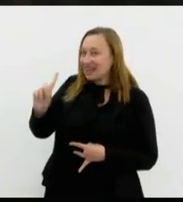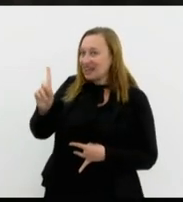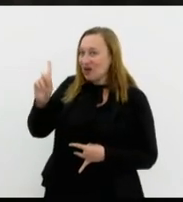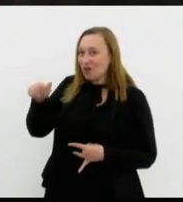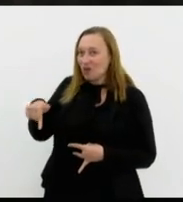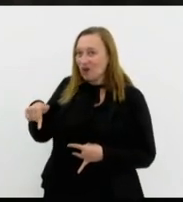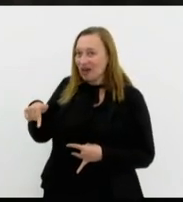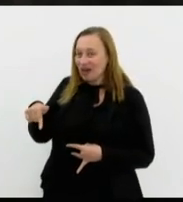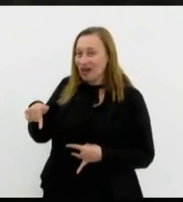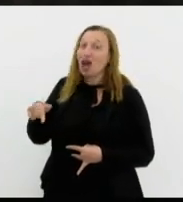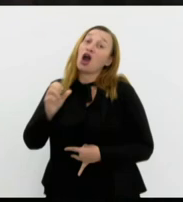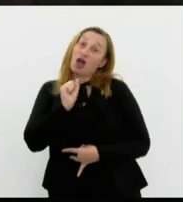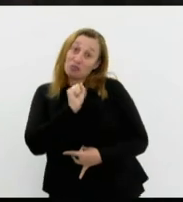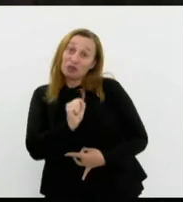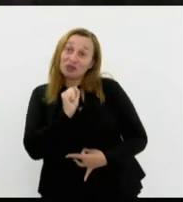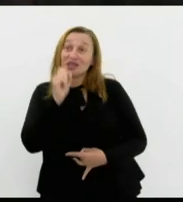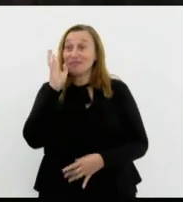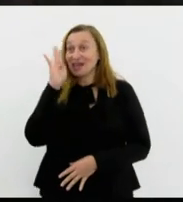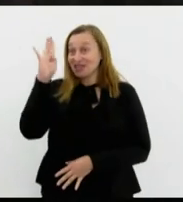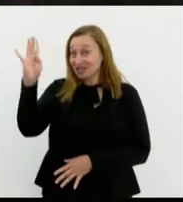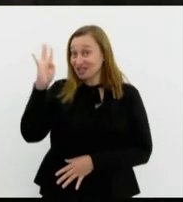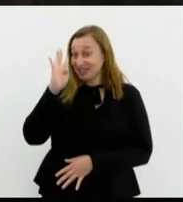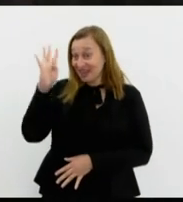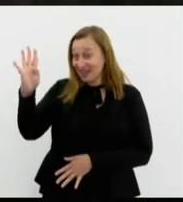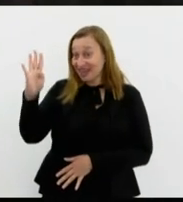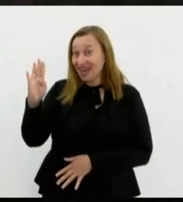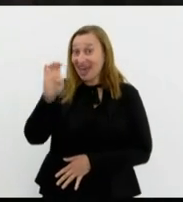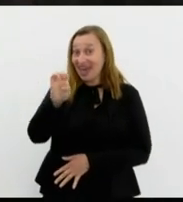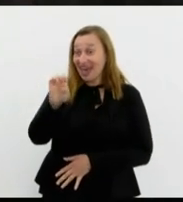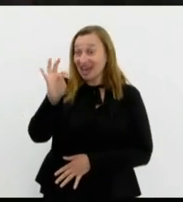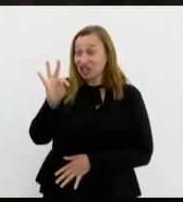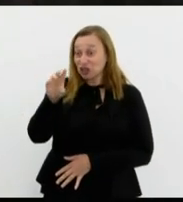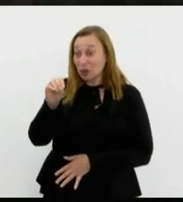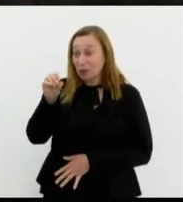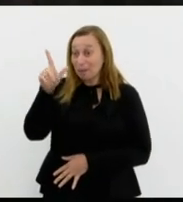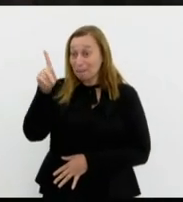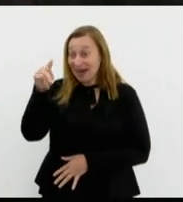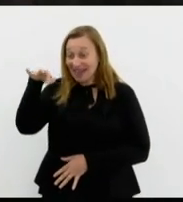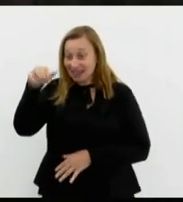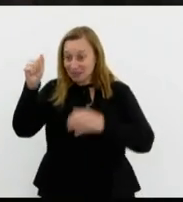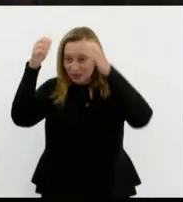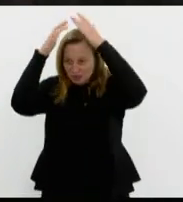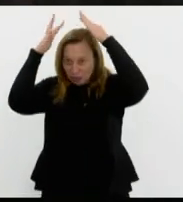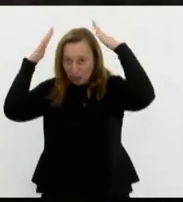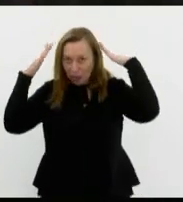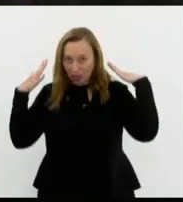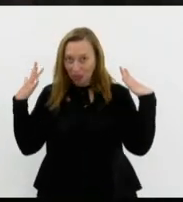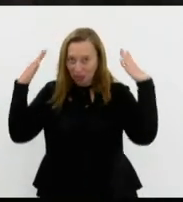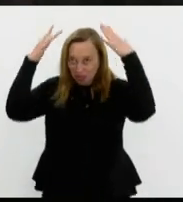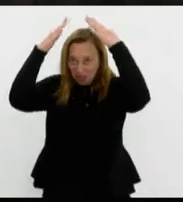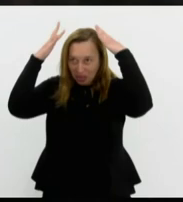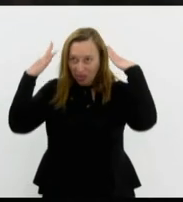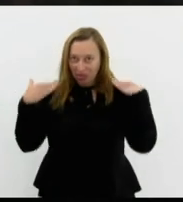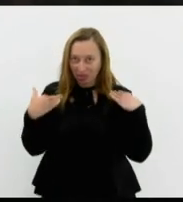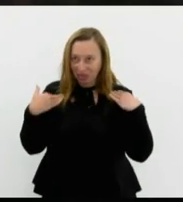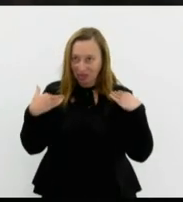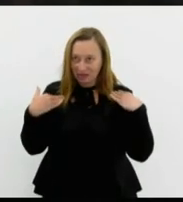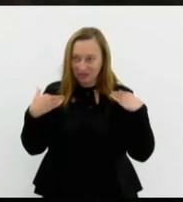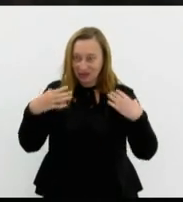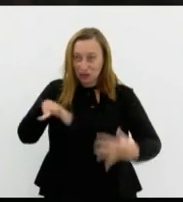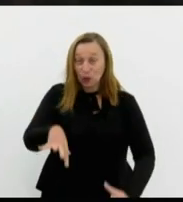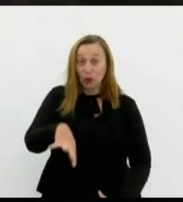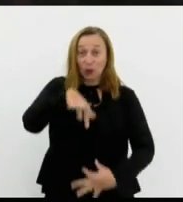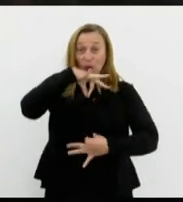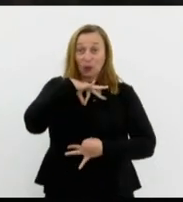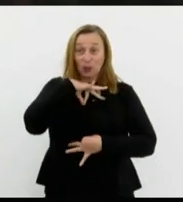Não, ela podia imaginar que era meu ectoplasma, mas eu estava falando a não ser que o Luiz Paulo estivesse incorporando o meu